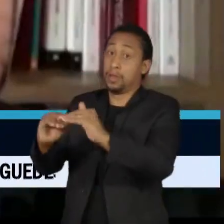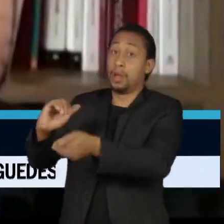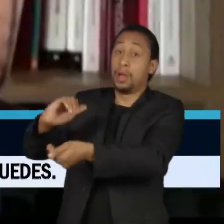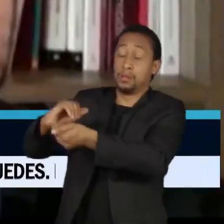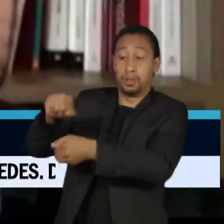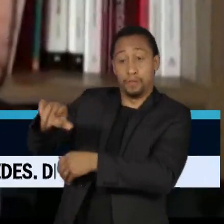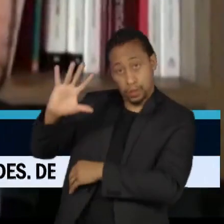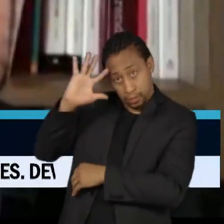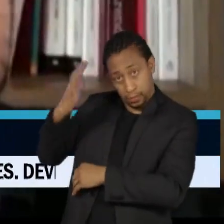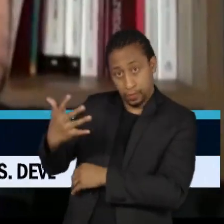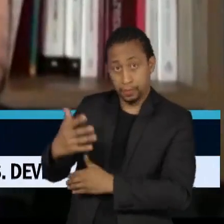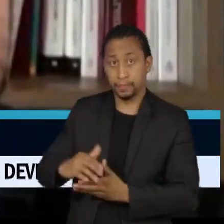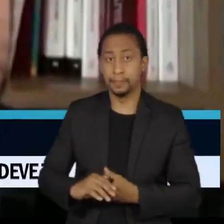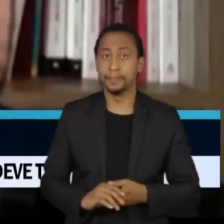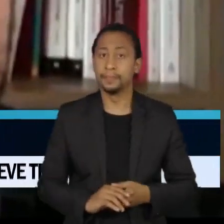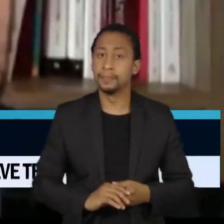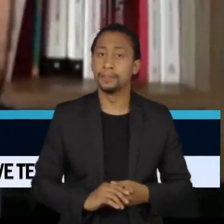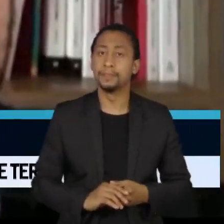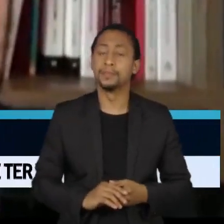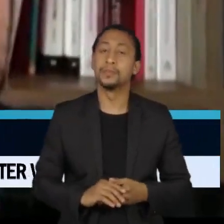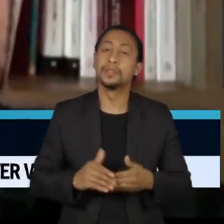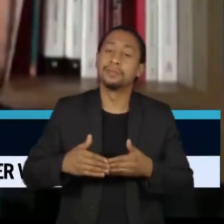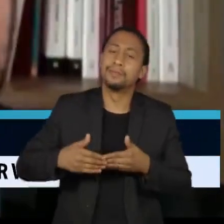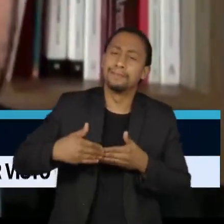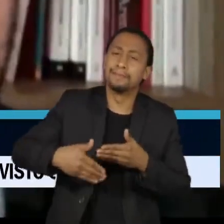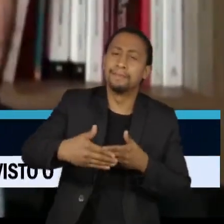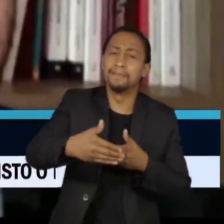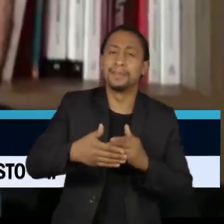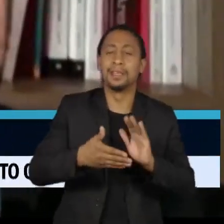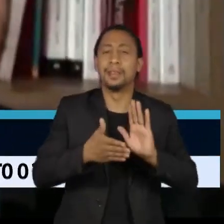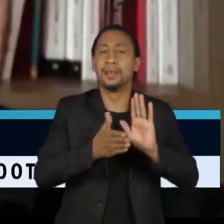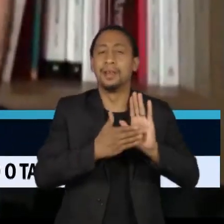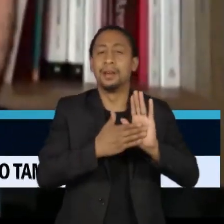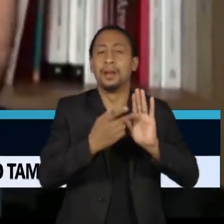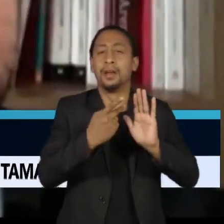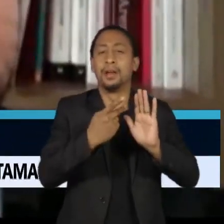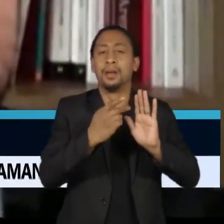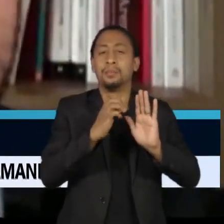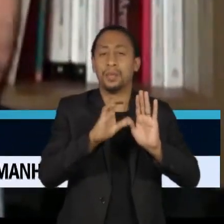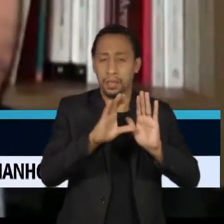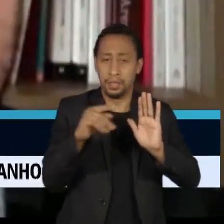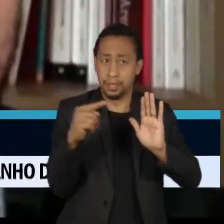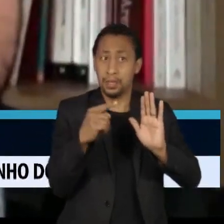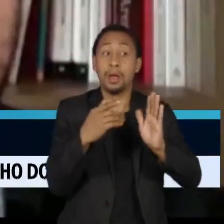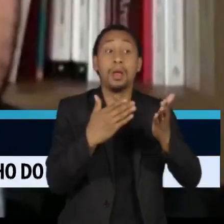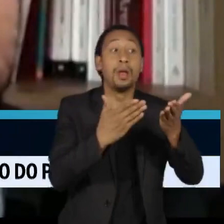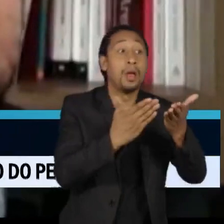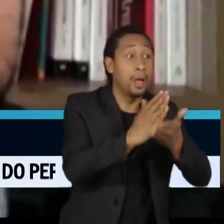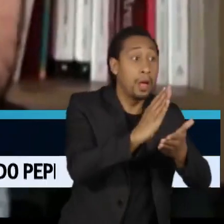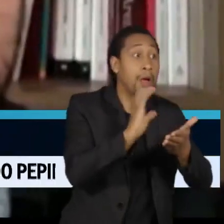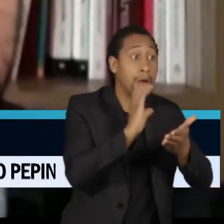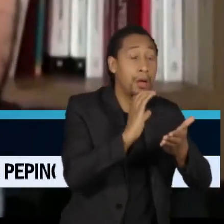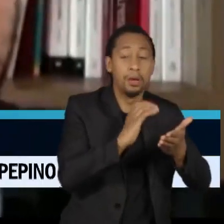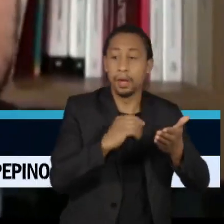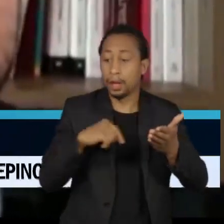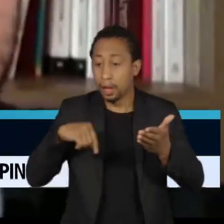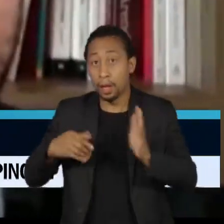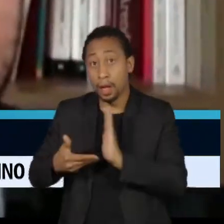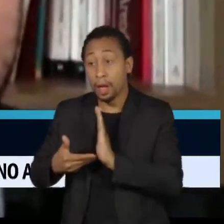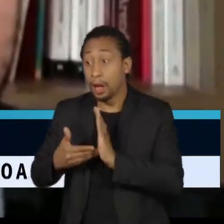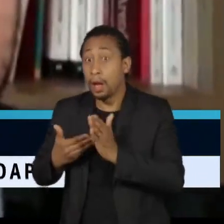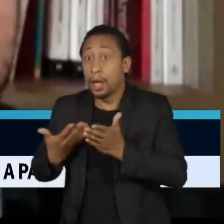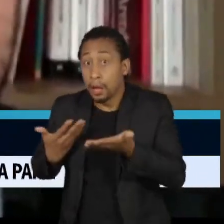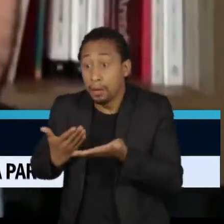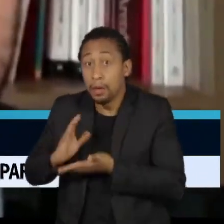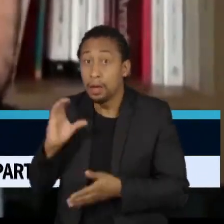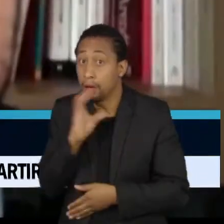A medida que a PEC, para o próximo ano, busca ser aprovado o quanto antes, para dar margem de